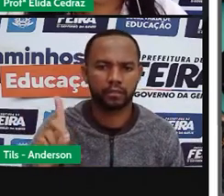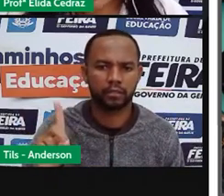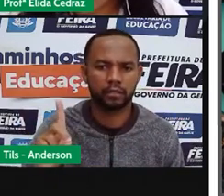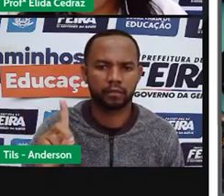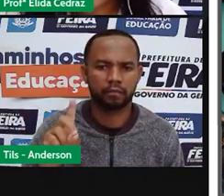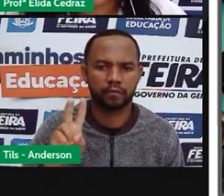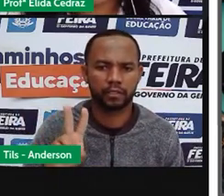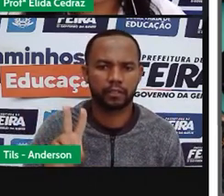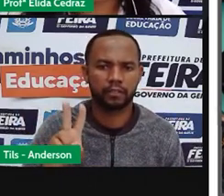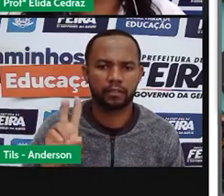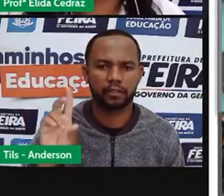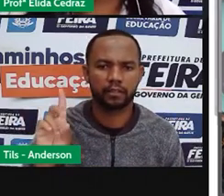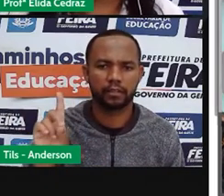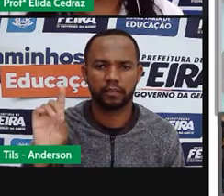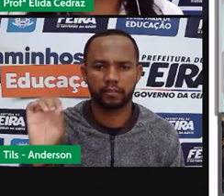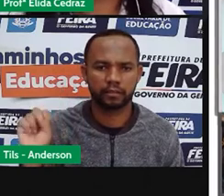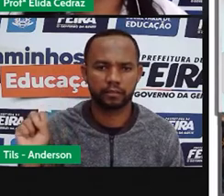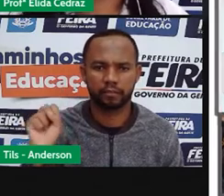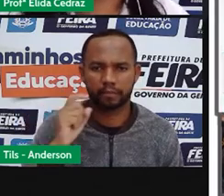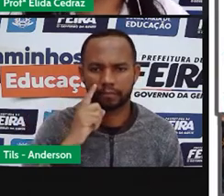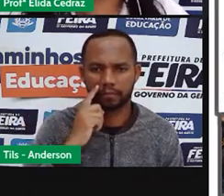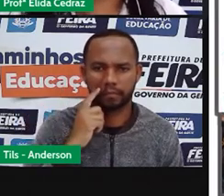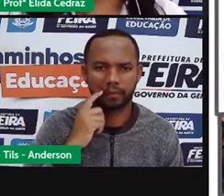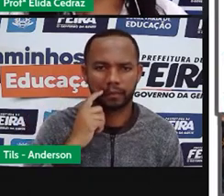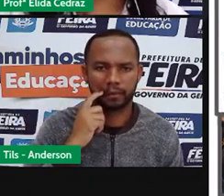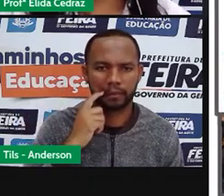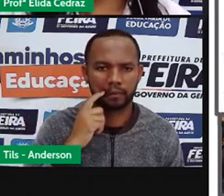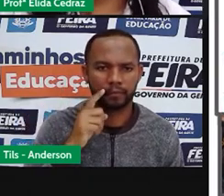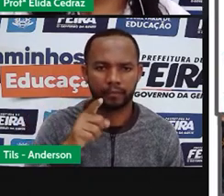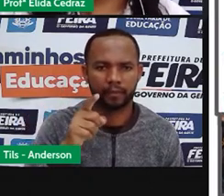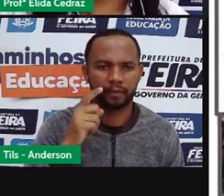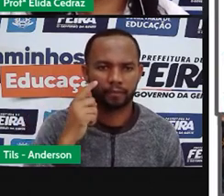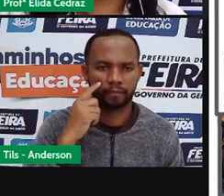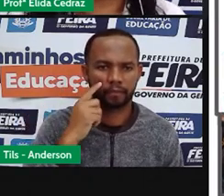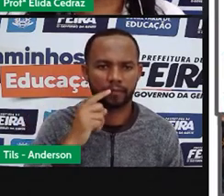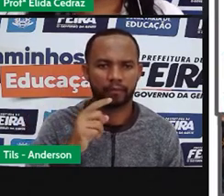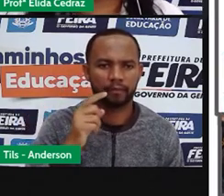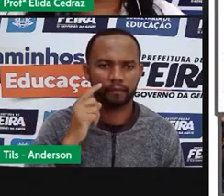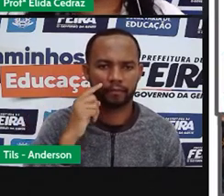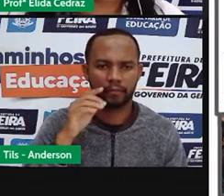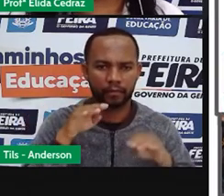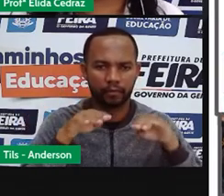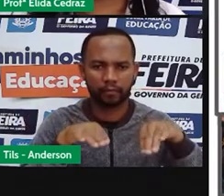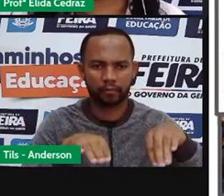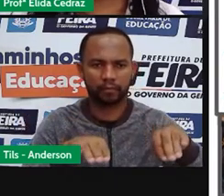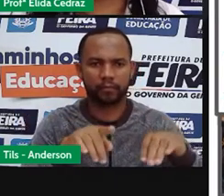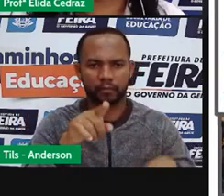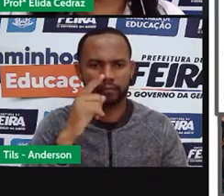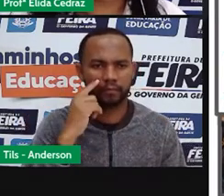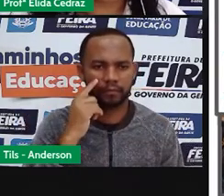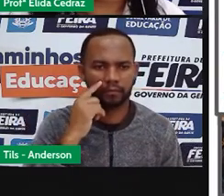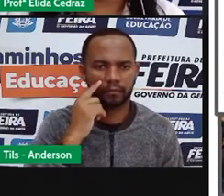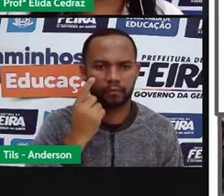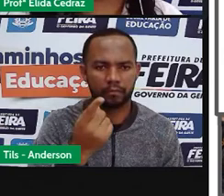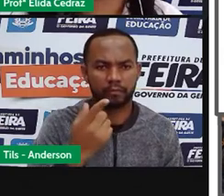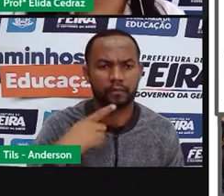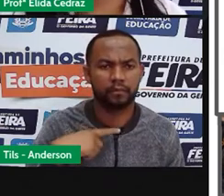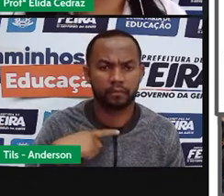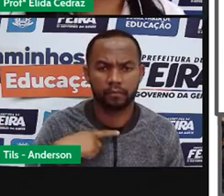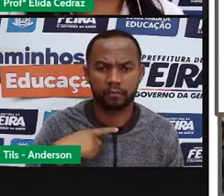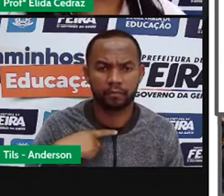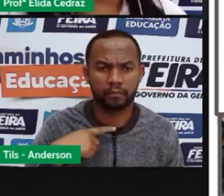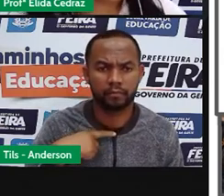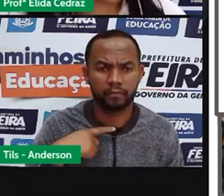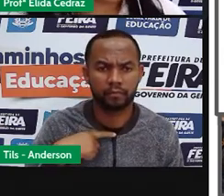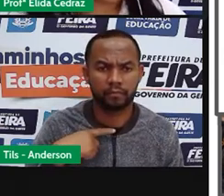e DVDs. As fitas VHS eram utilizadas nesse aparelho chamado